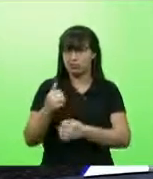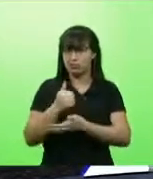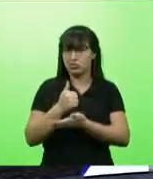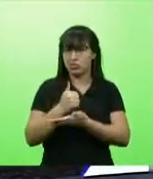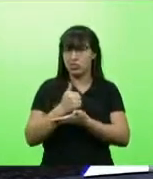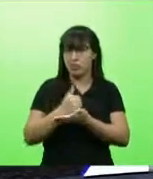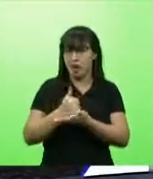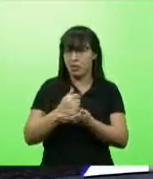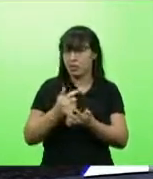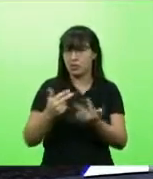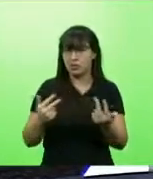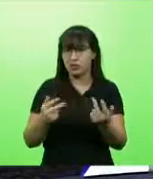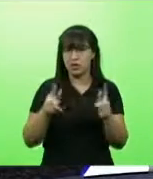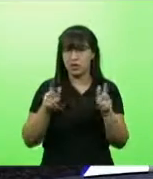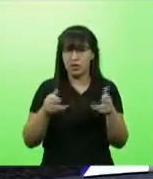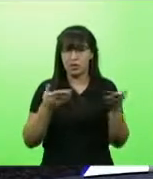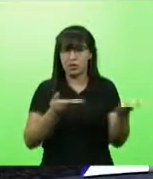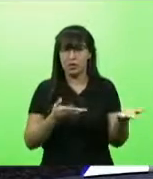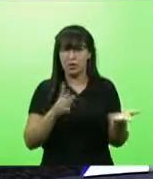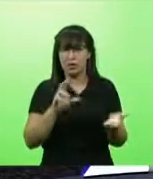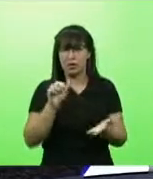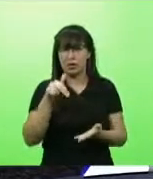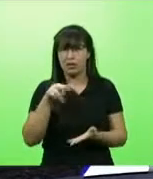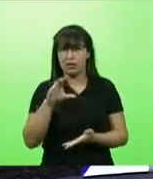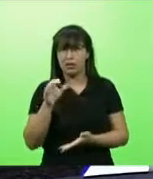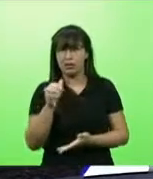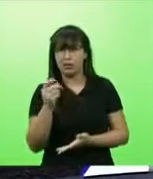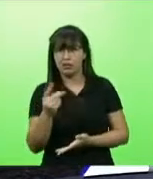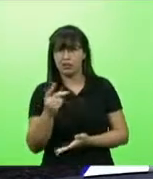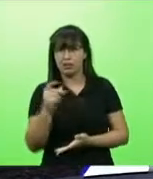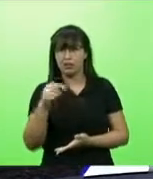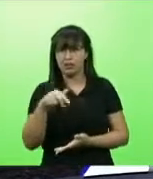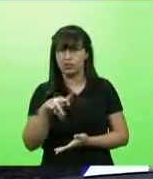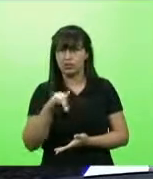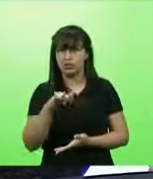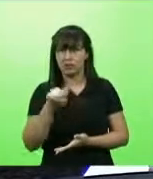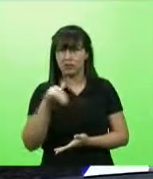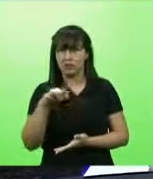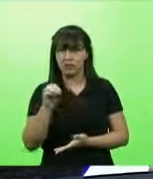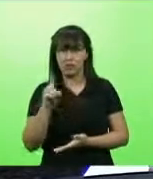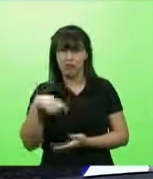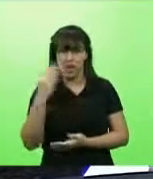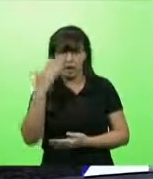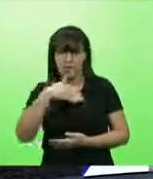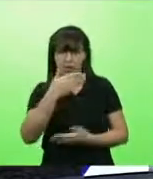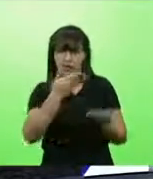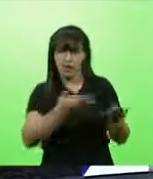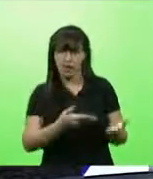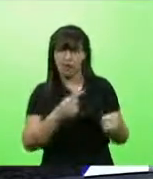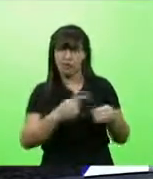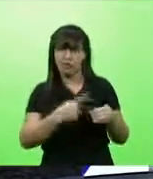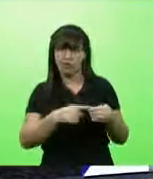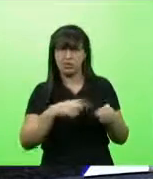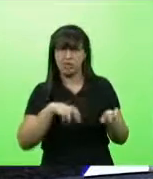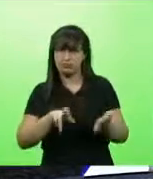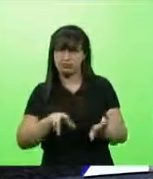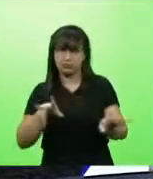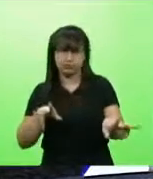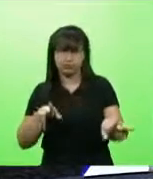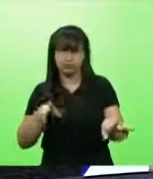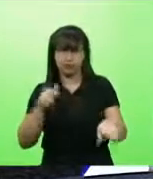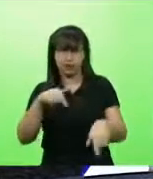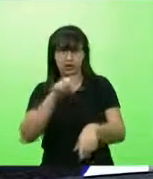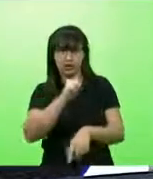do que Rancho Queimado. Então, não é uma prova de que o município de Rancho Queimado está sendo um diferencial em